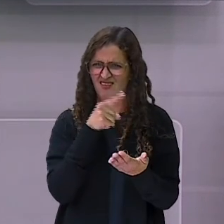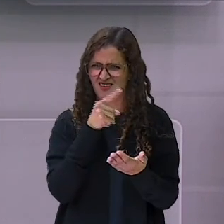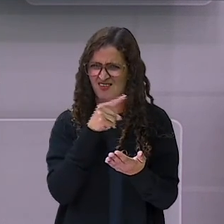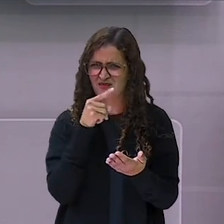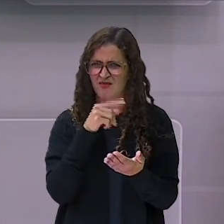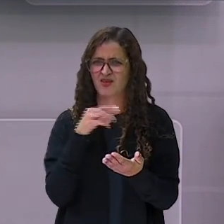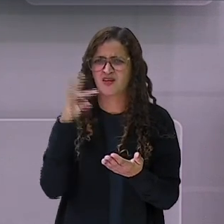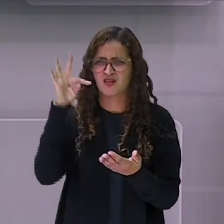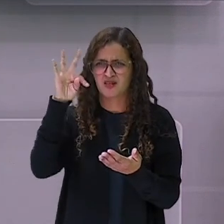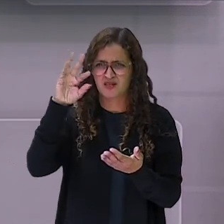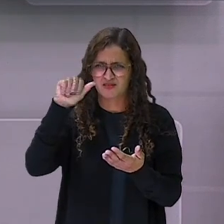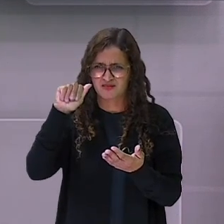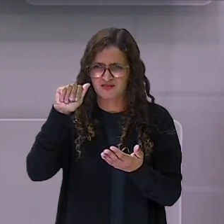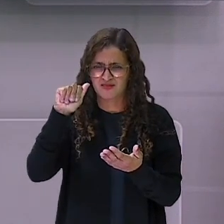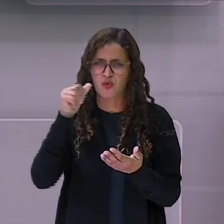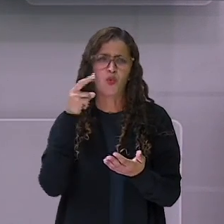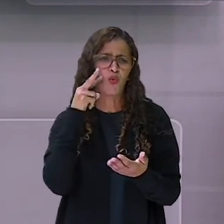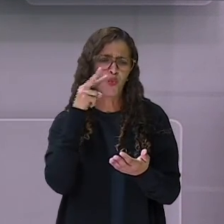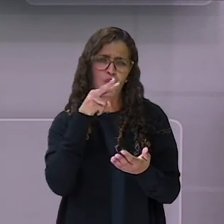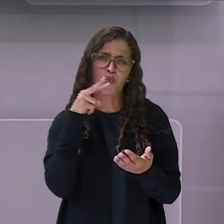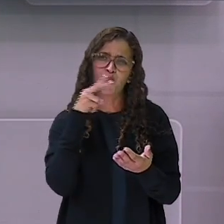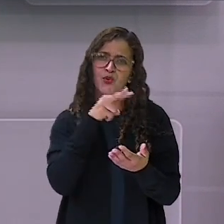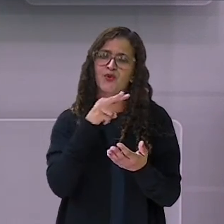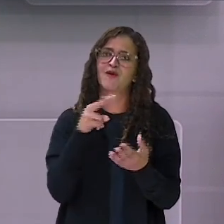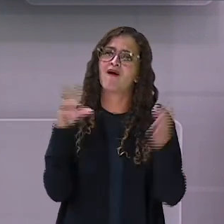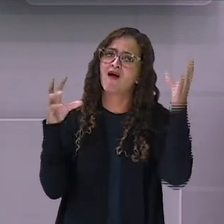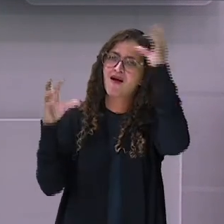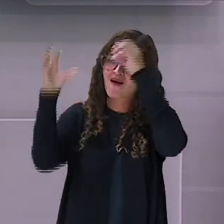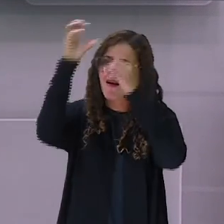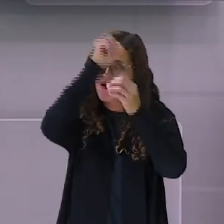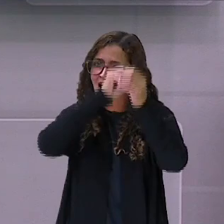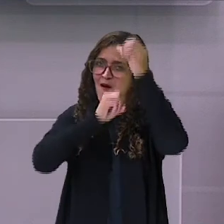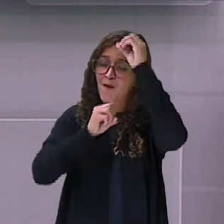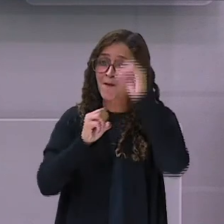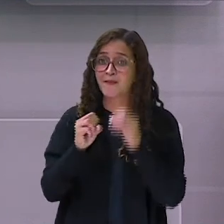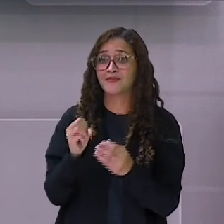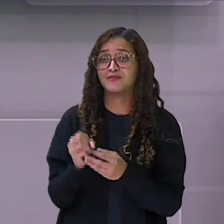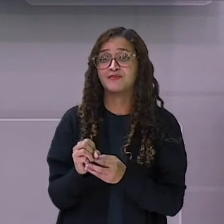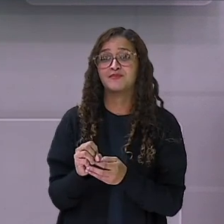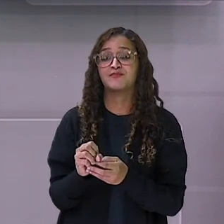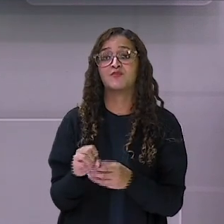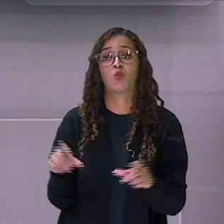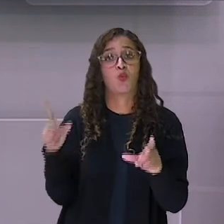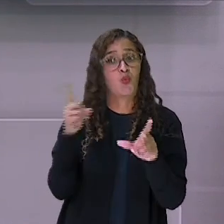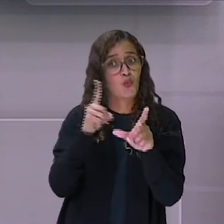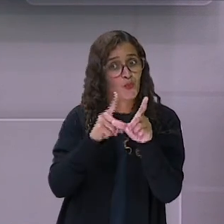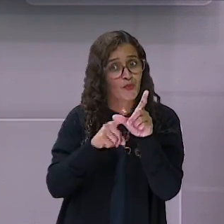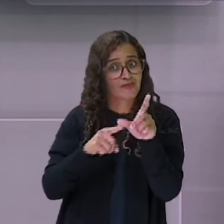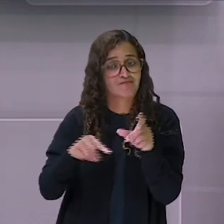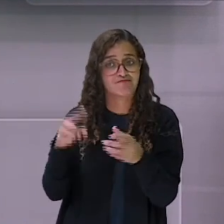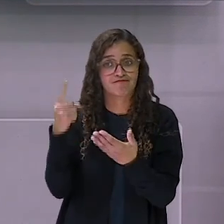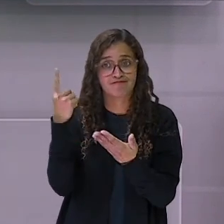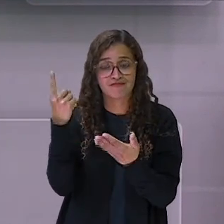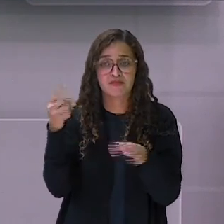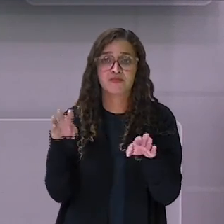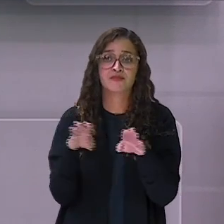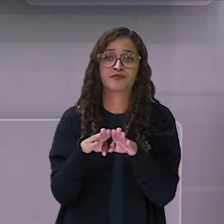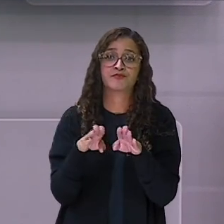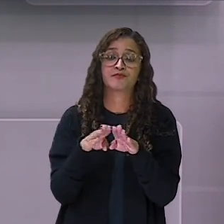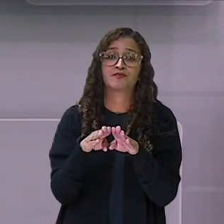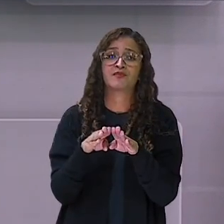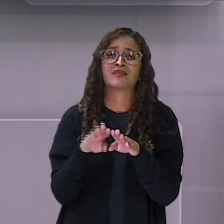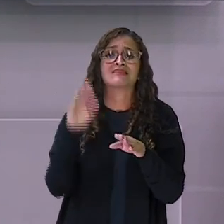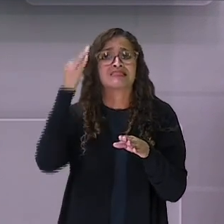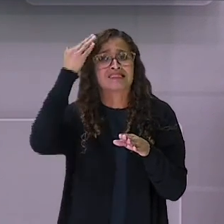nossa aula. Viram só? Trabalhamos mais uma letra. Mais um som. É muito